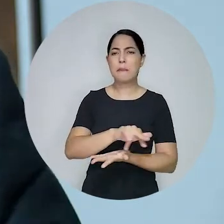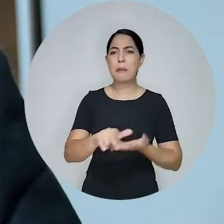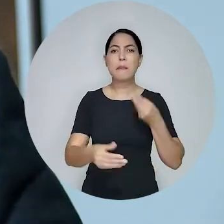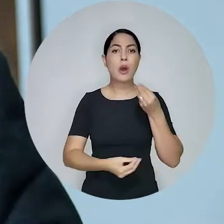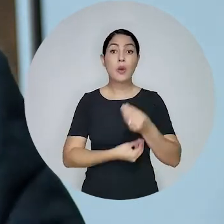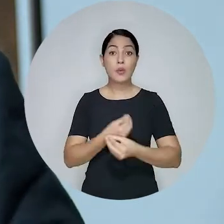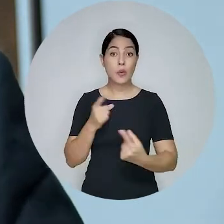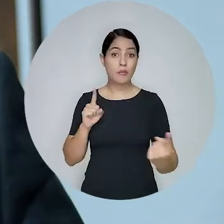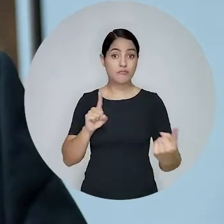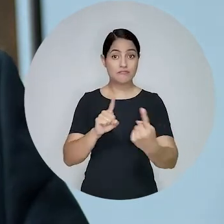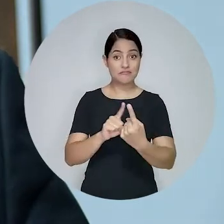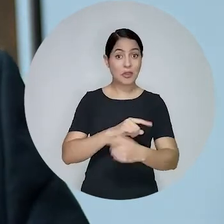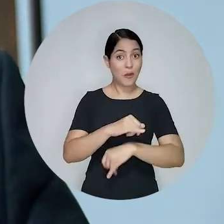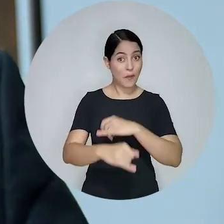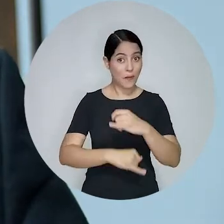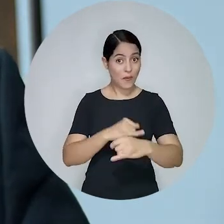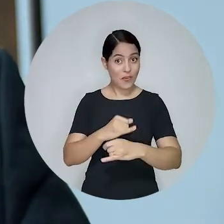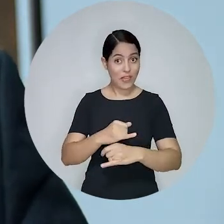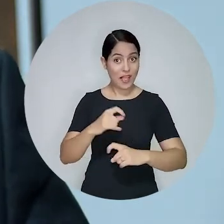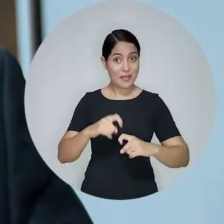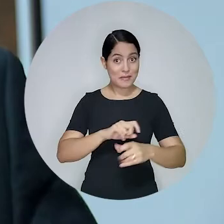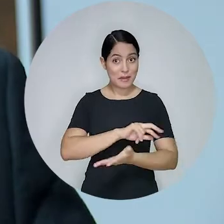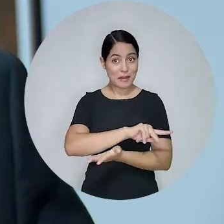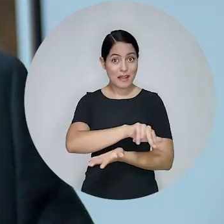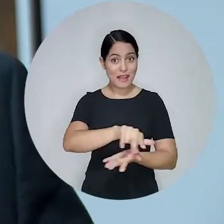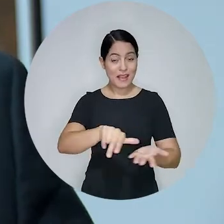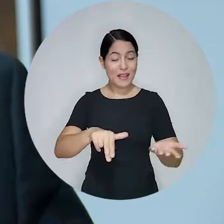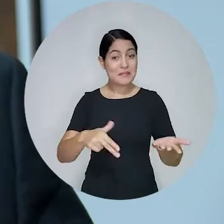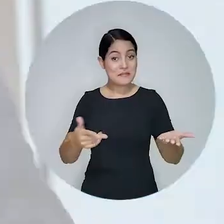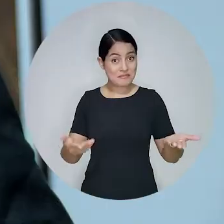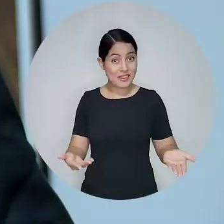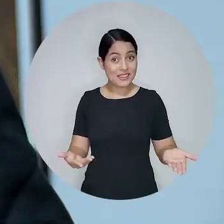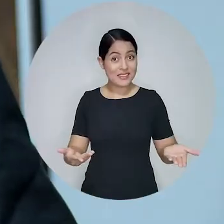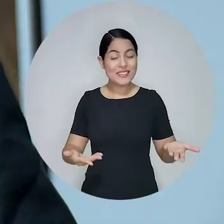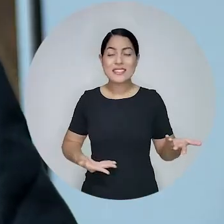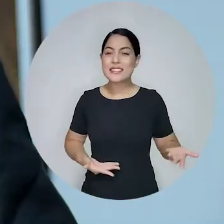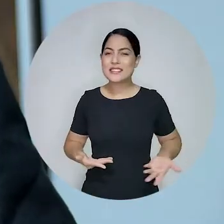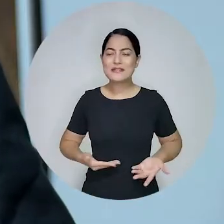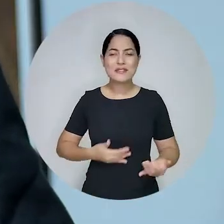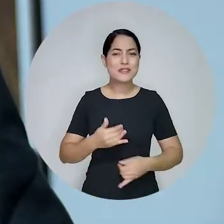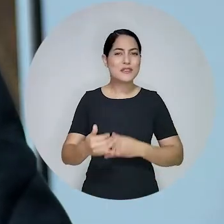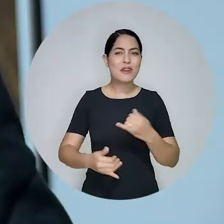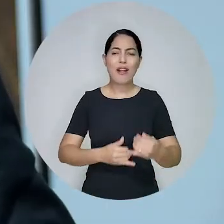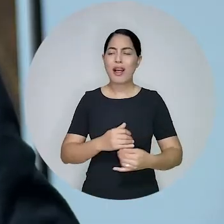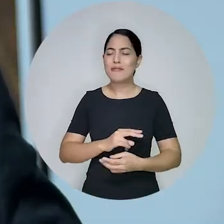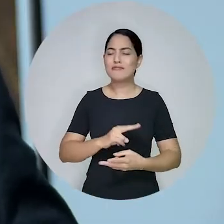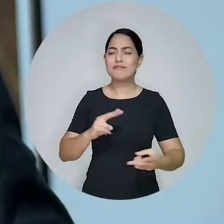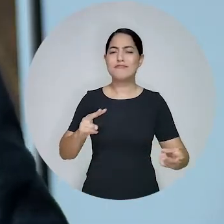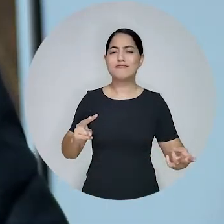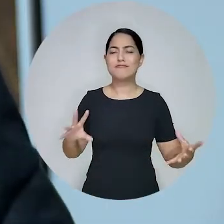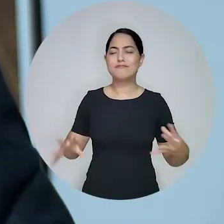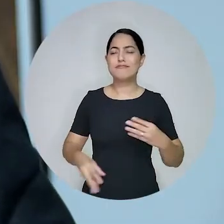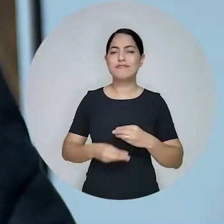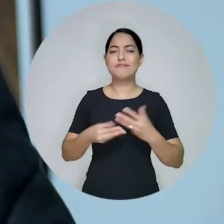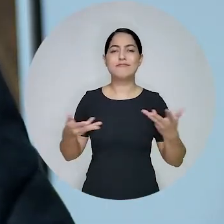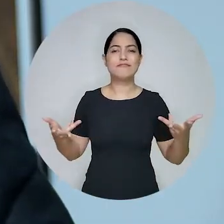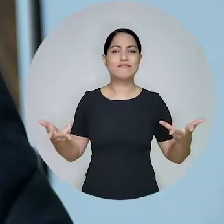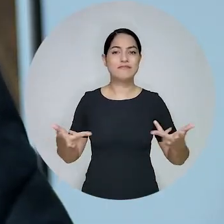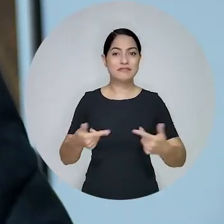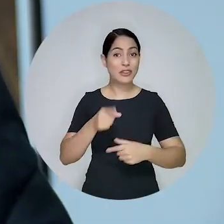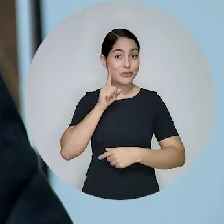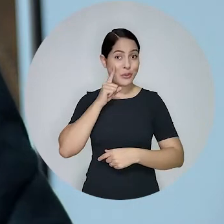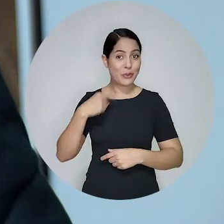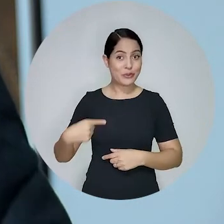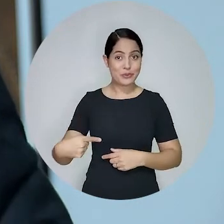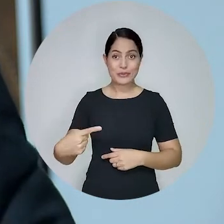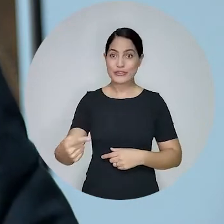ter acesso a consultas online e à saúde online. O Clube de Serviços é uma ferramenta que se completa a todos